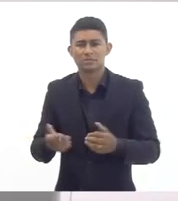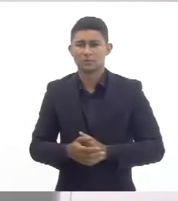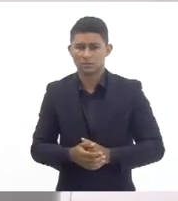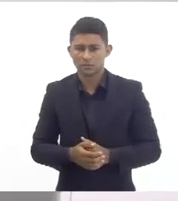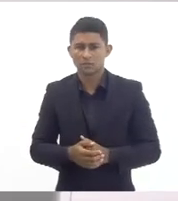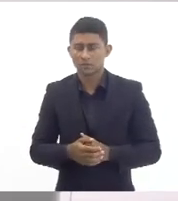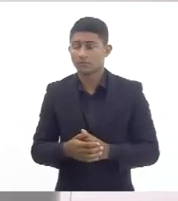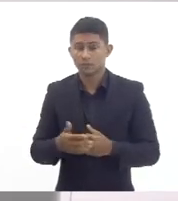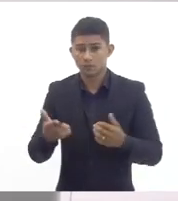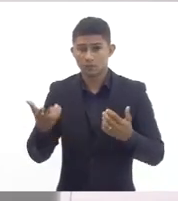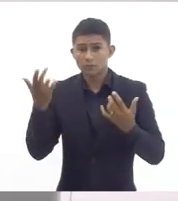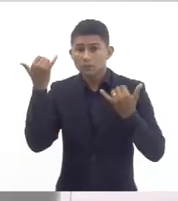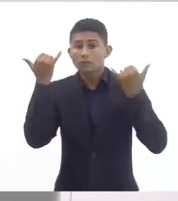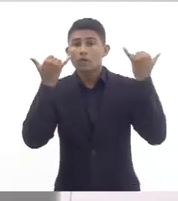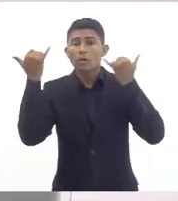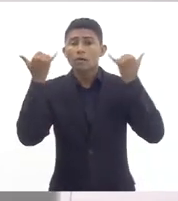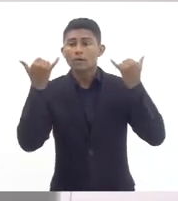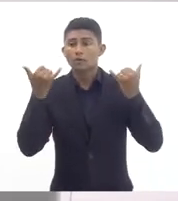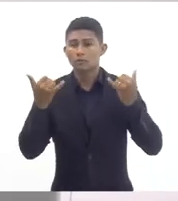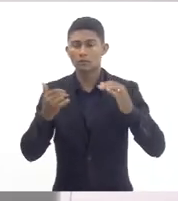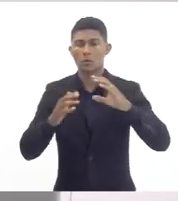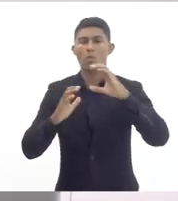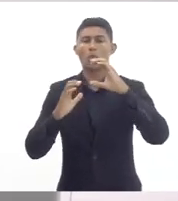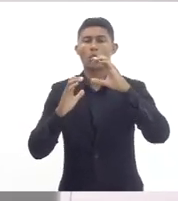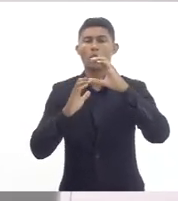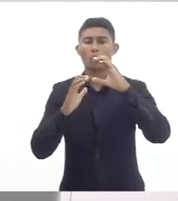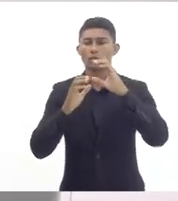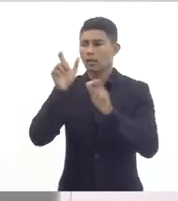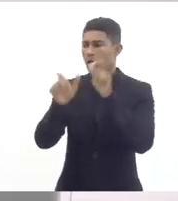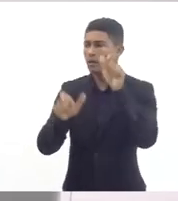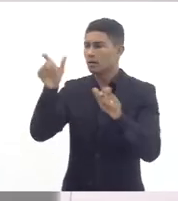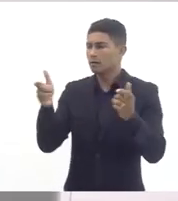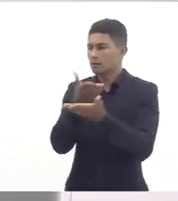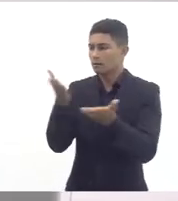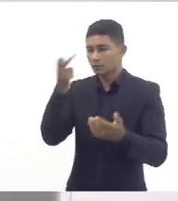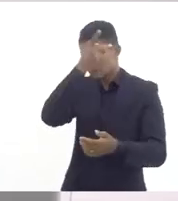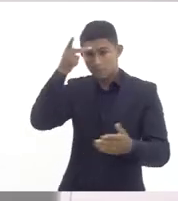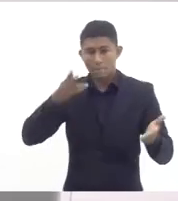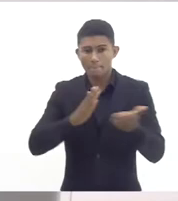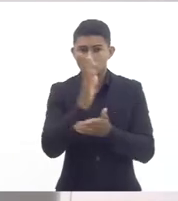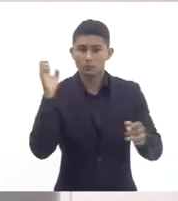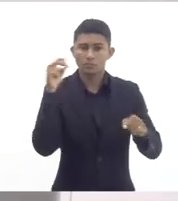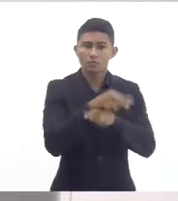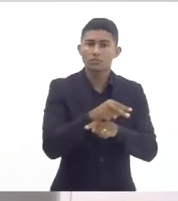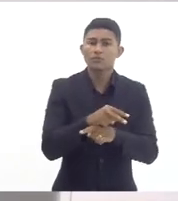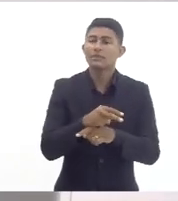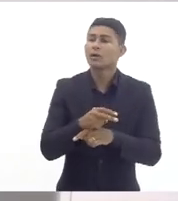concursados que já foram convocados eles sumiram do portal da Seduc então